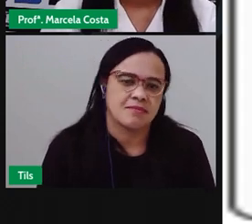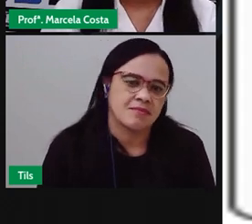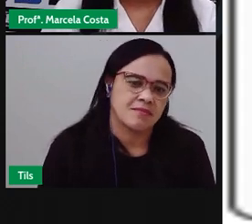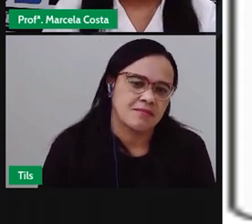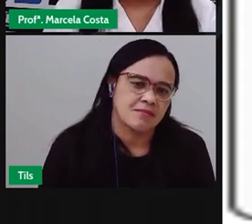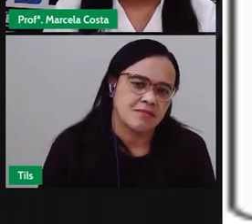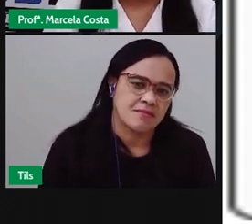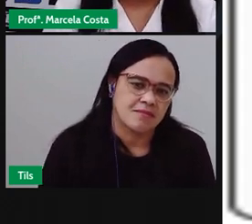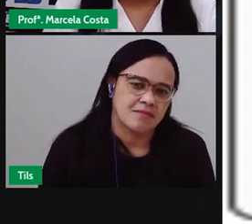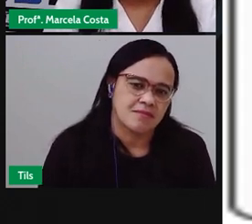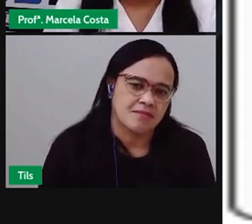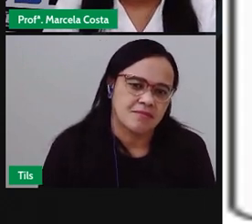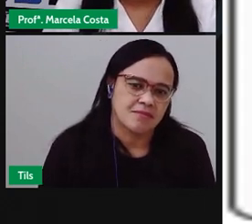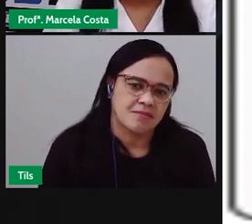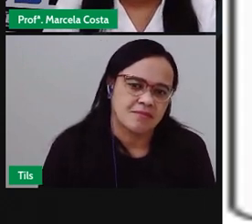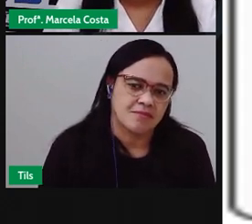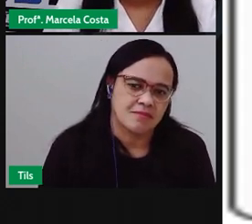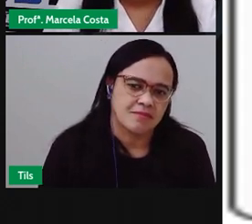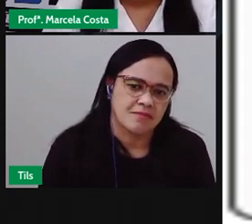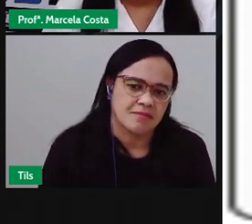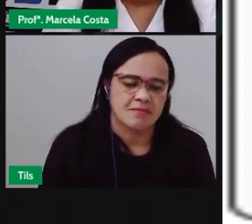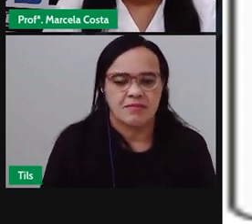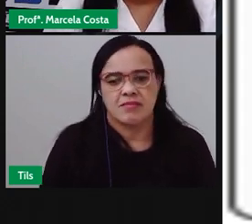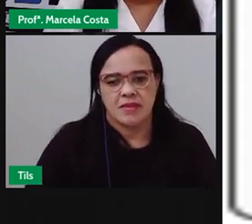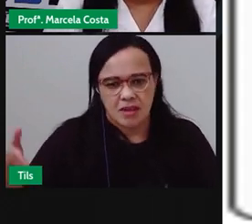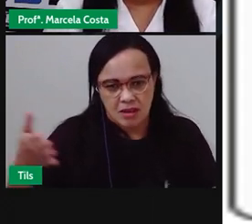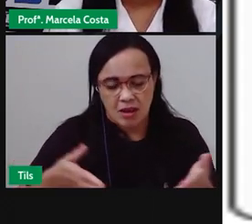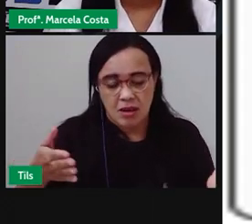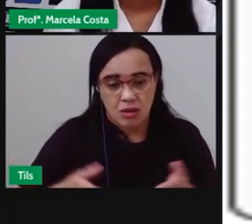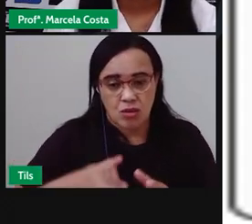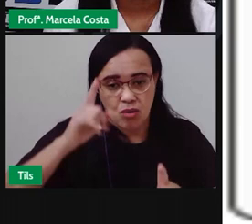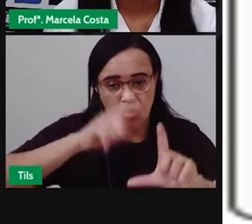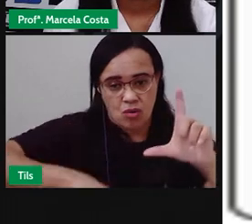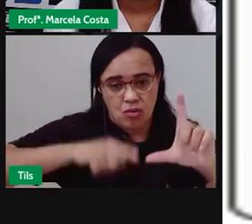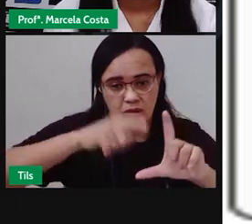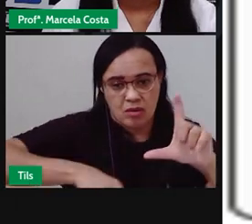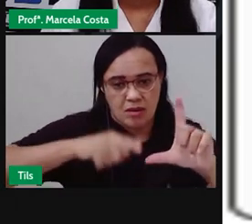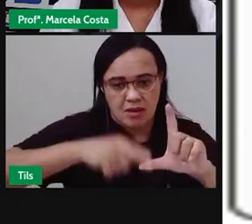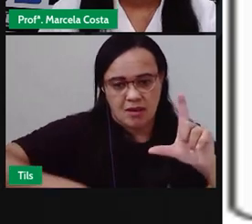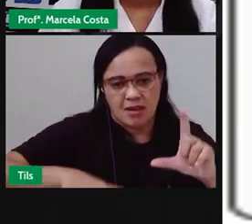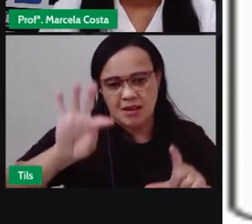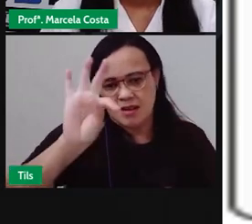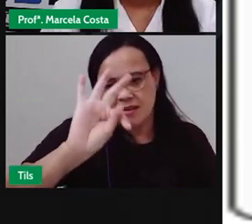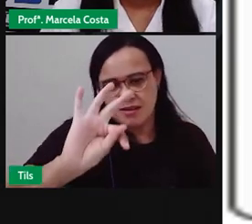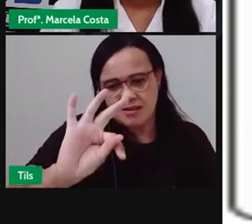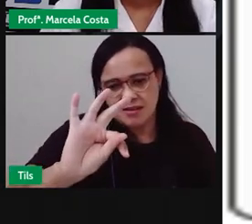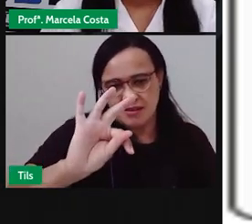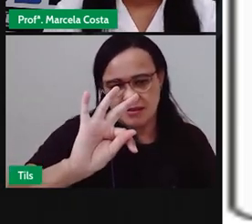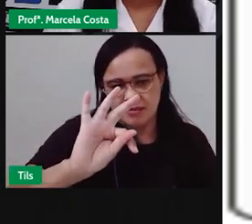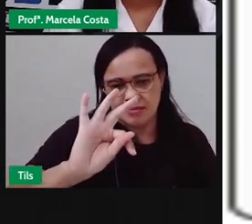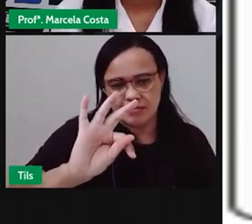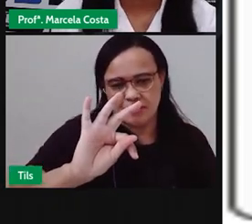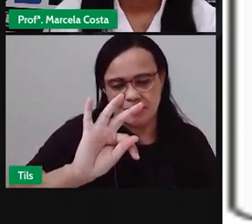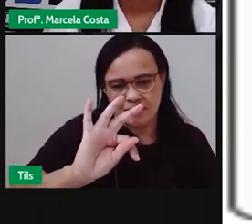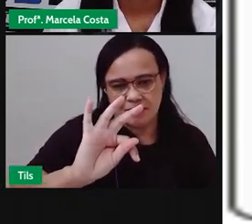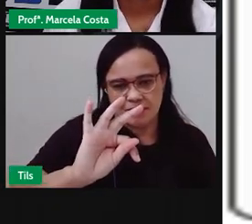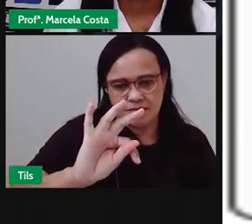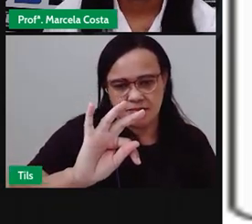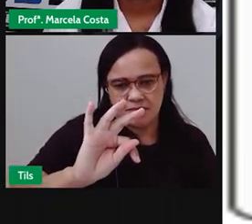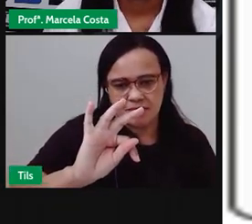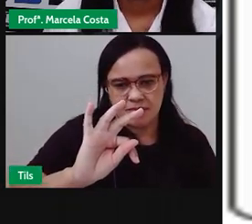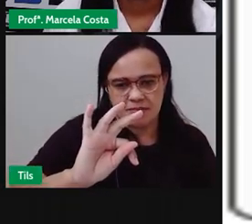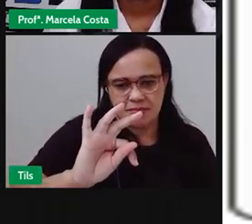Agora a letra T O nome dela E o som é o mesmo Que é o